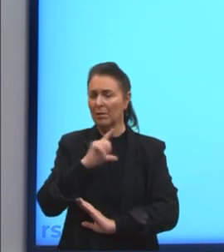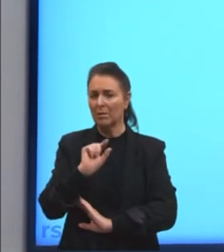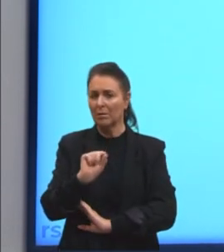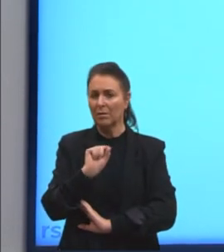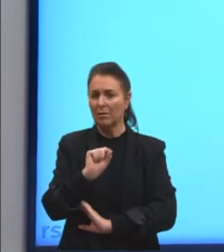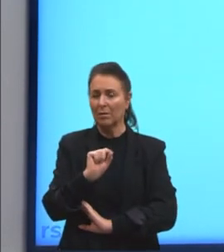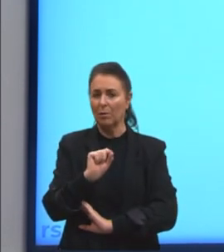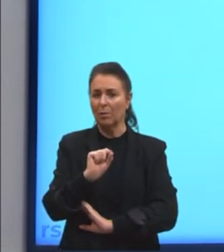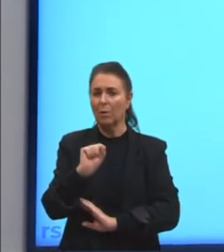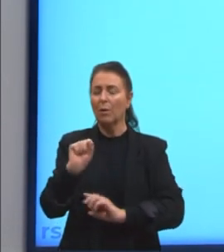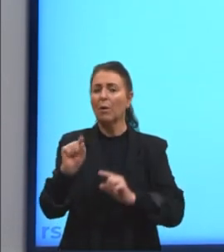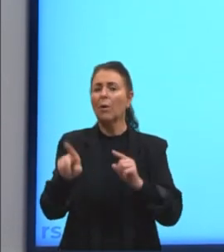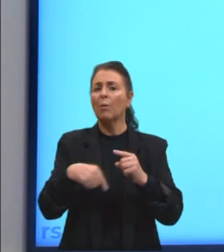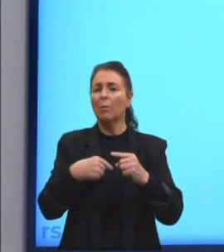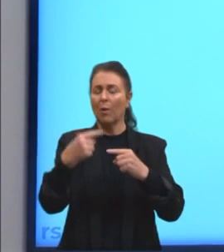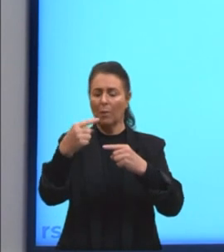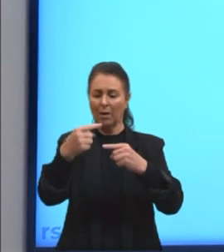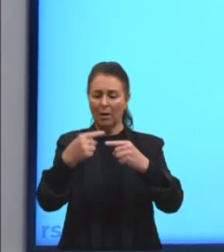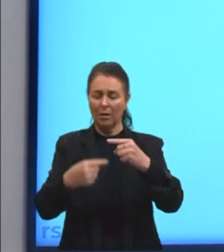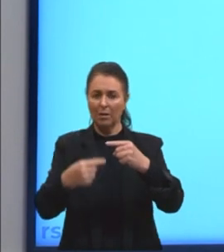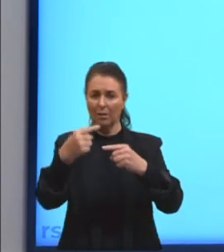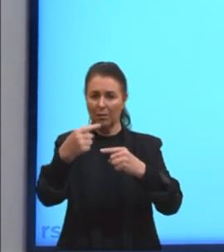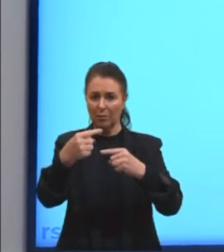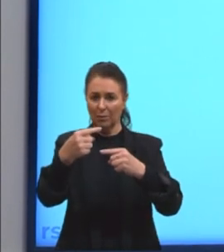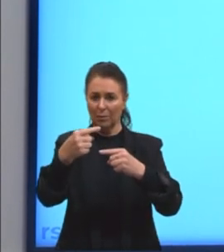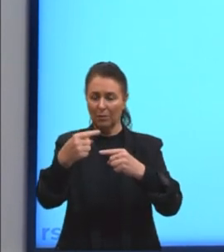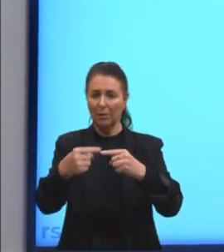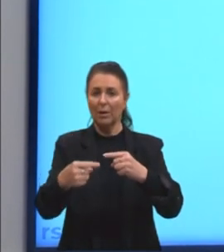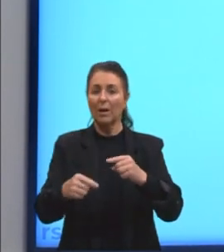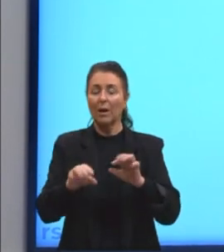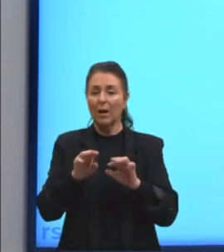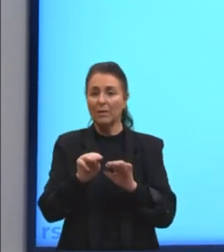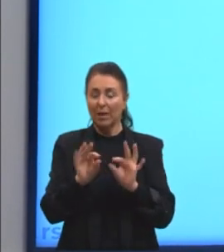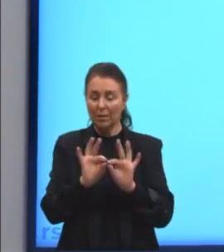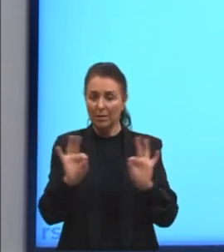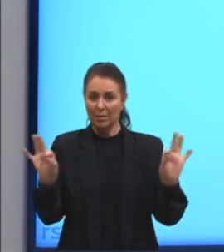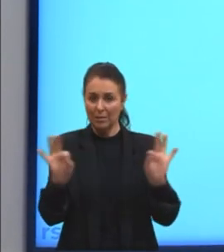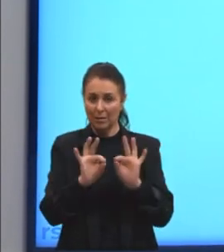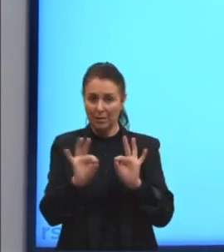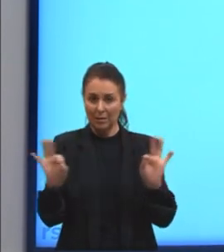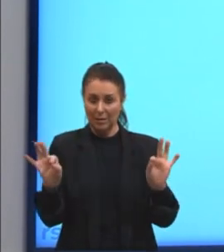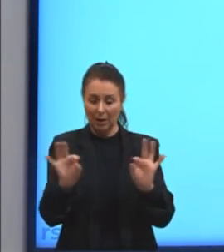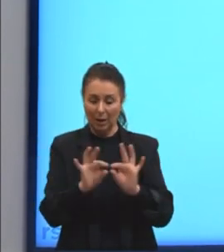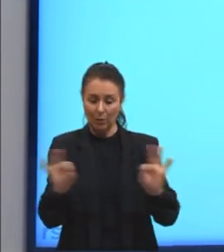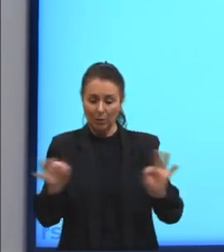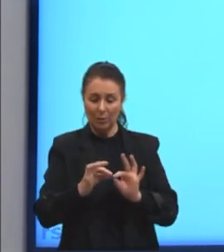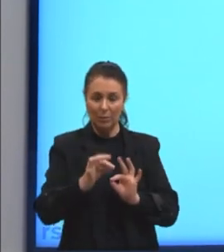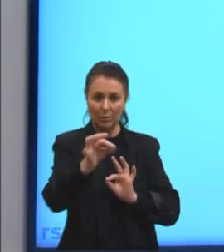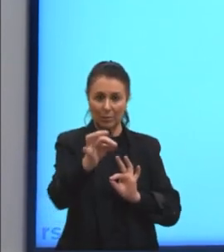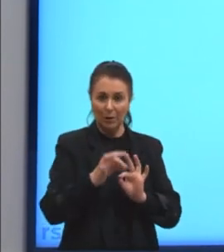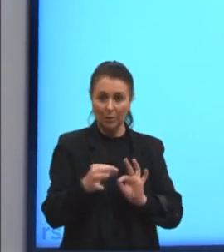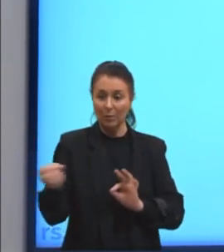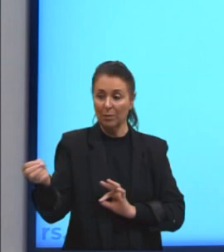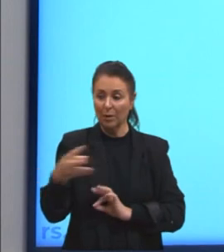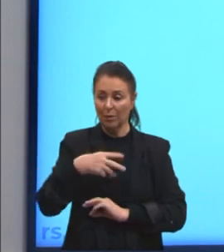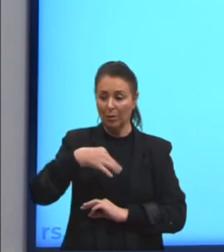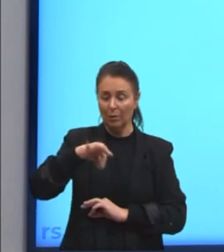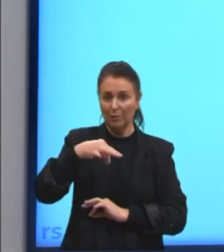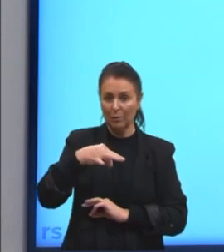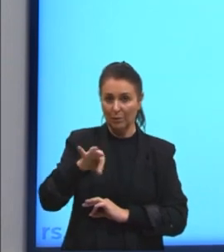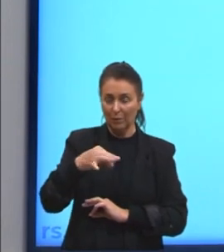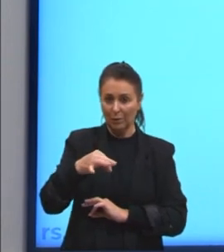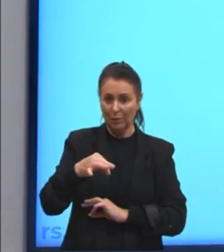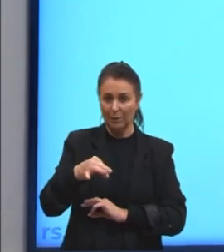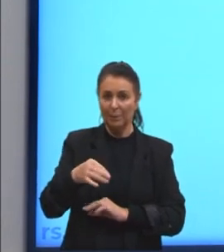Qual é a razão entre as medidas da largura e do comprimento da nova folha, tá? Então, nós queremos a razão.